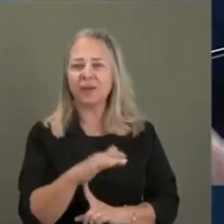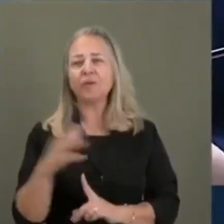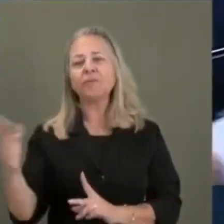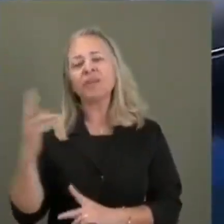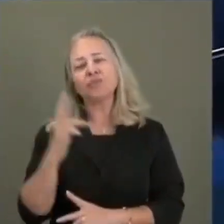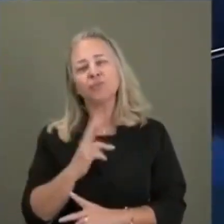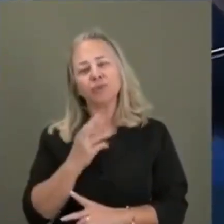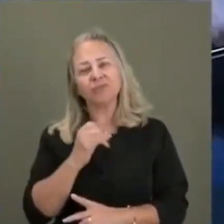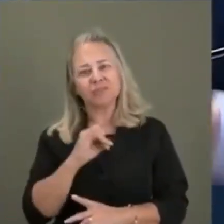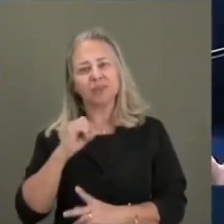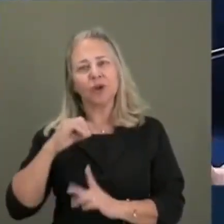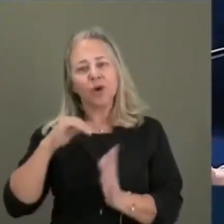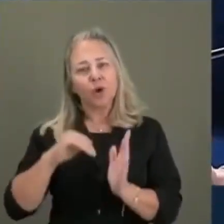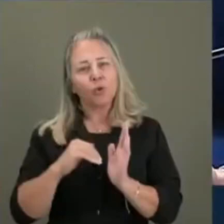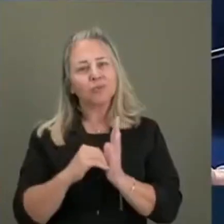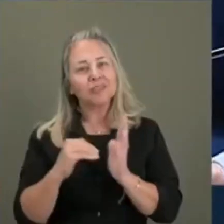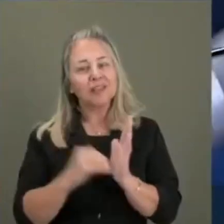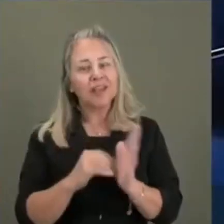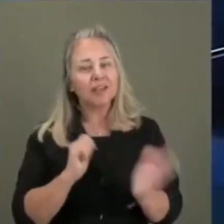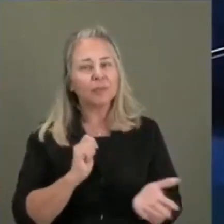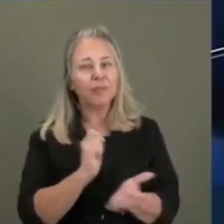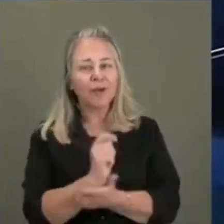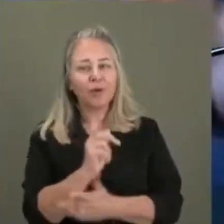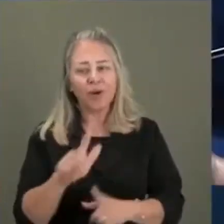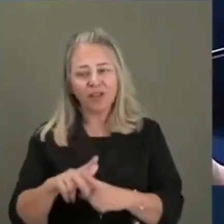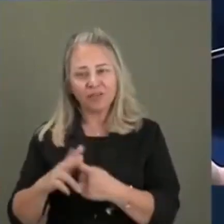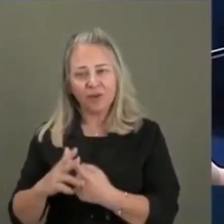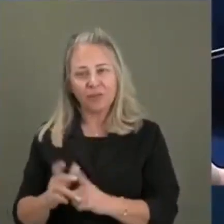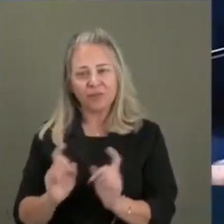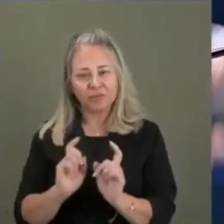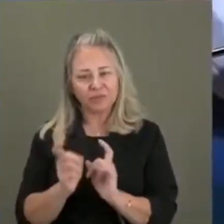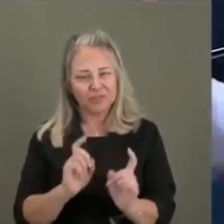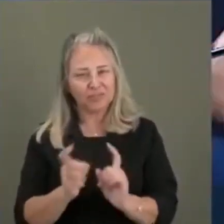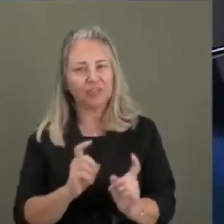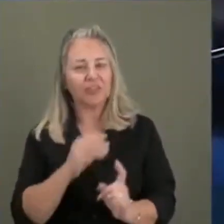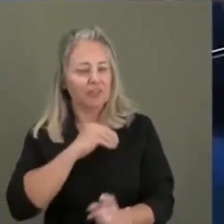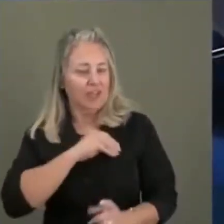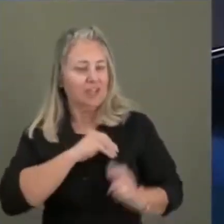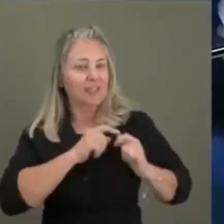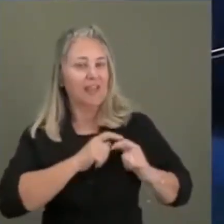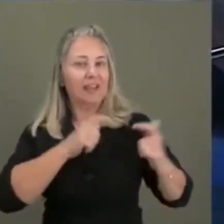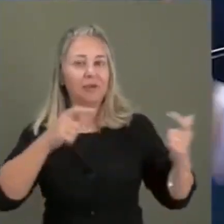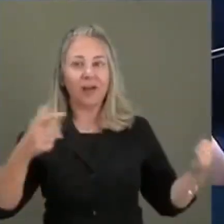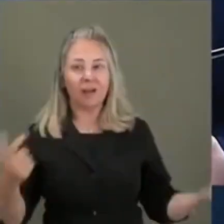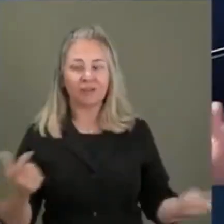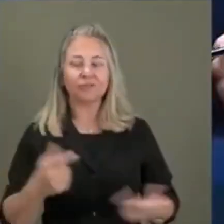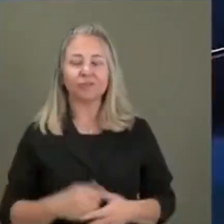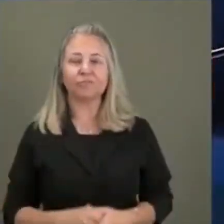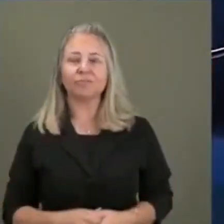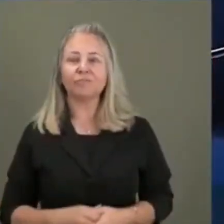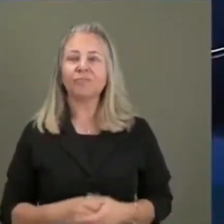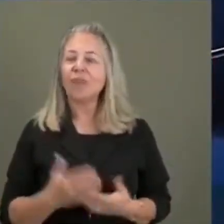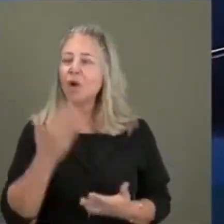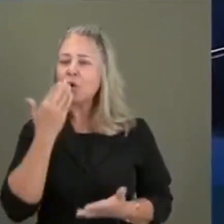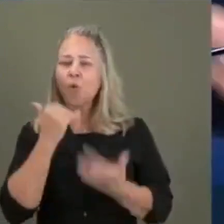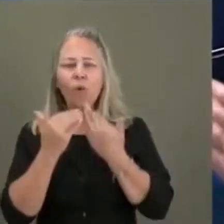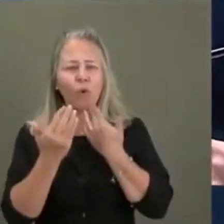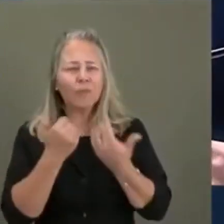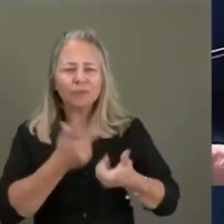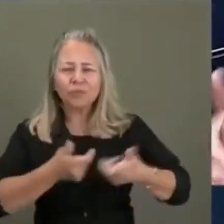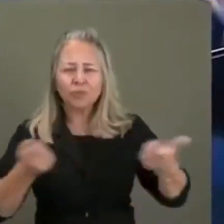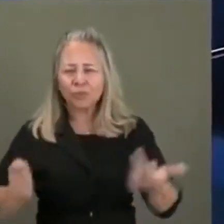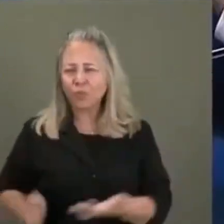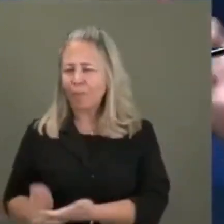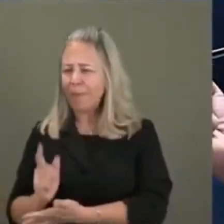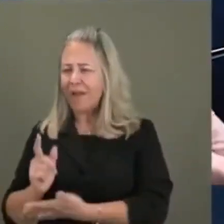se eu sou a favor da reforma administrativa, do FII do Supersalários, porque tem gente que um penduricalho com isso, com aquilo, ganha mais de R 1 milhão.